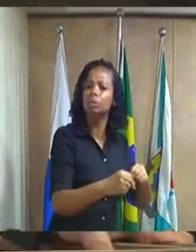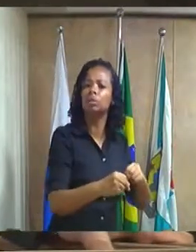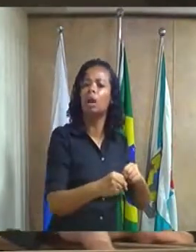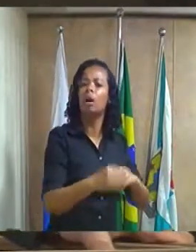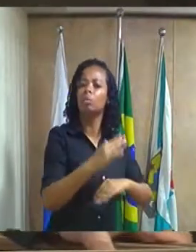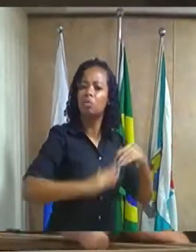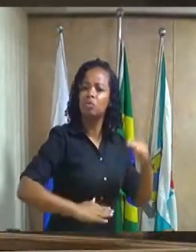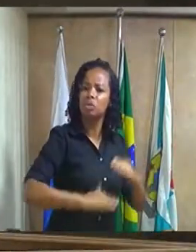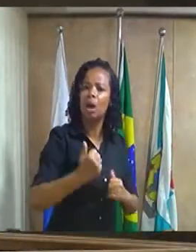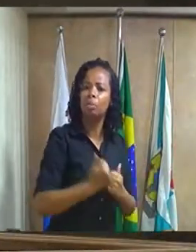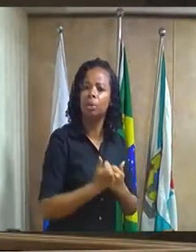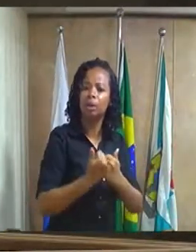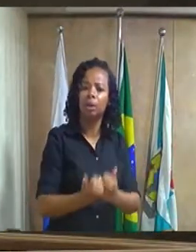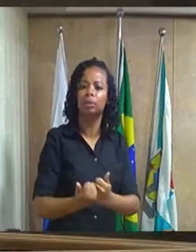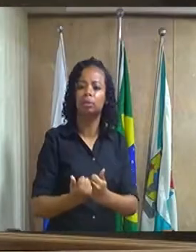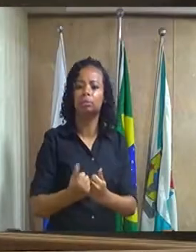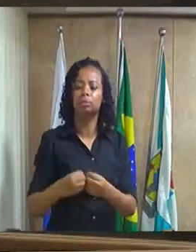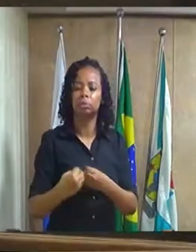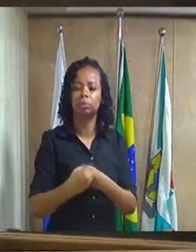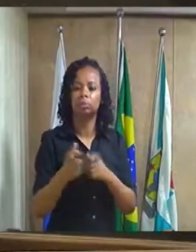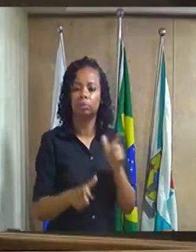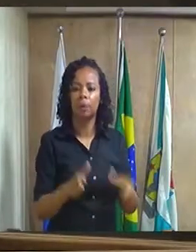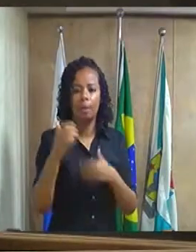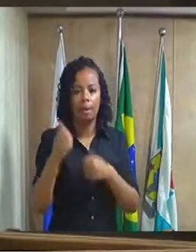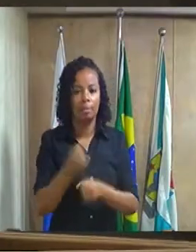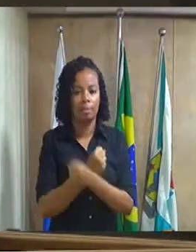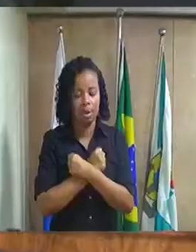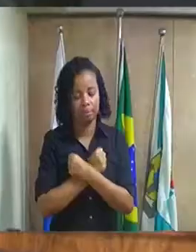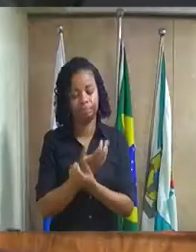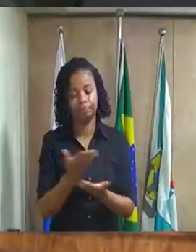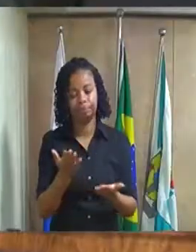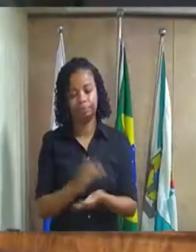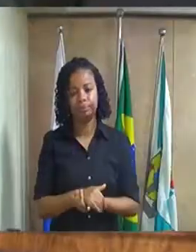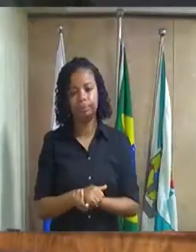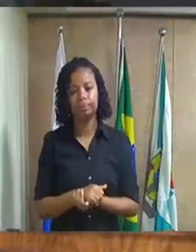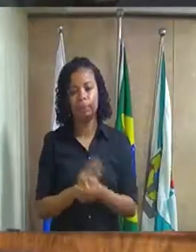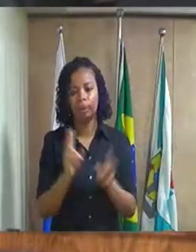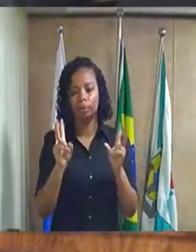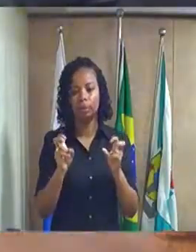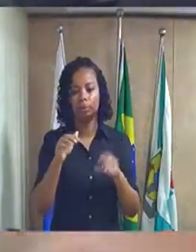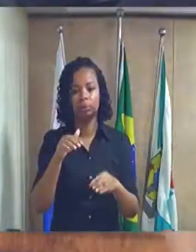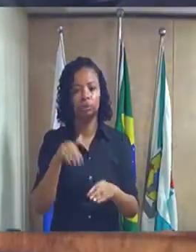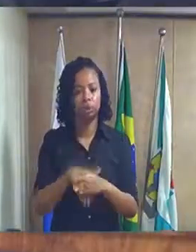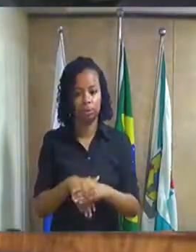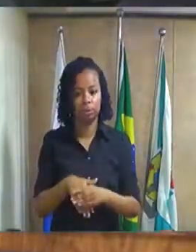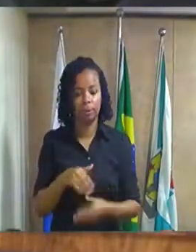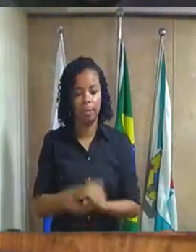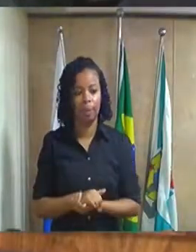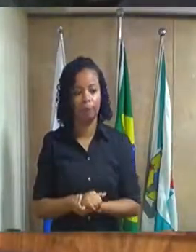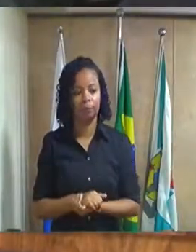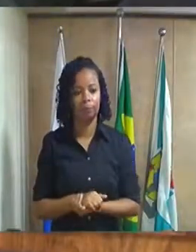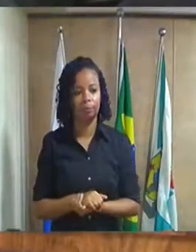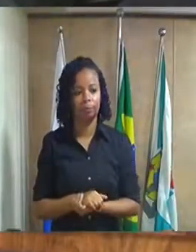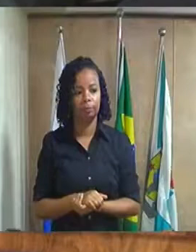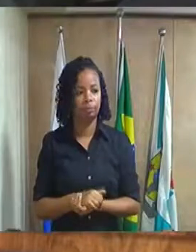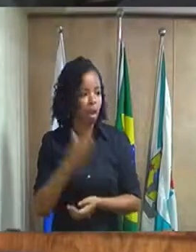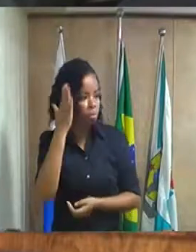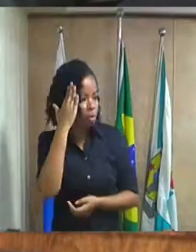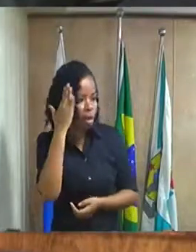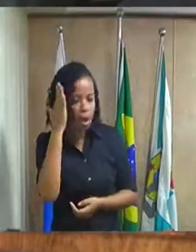munícipes grande abraço a matéria encontra-se em votação entenderam